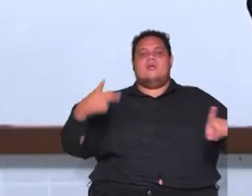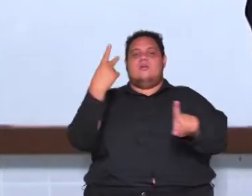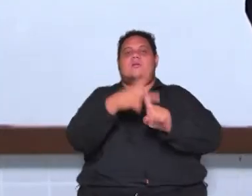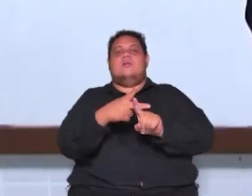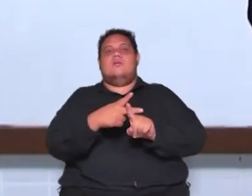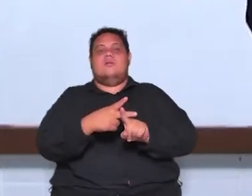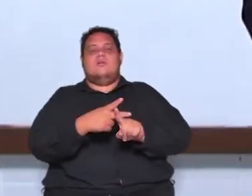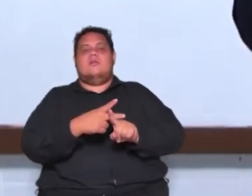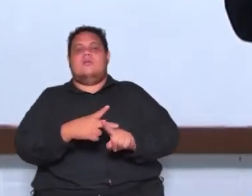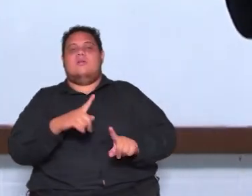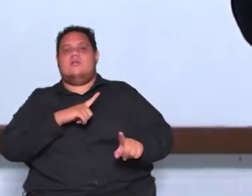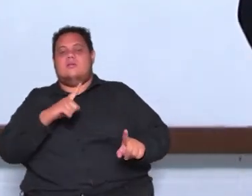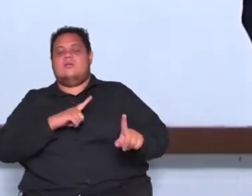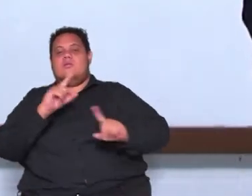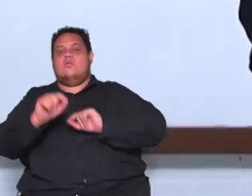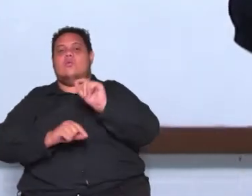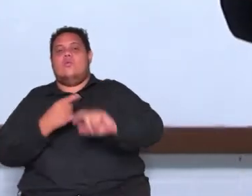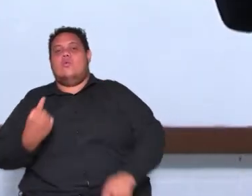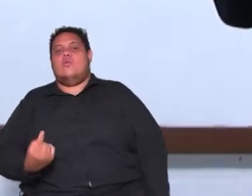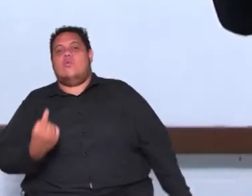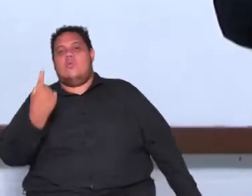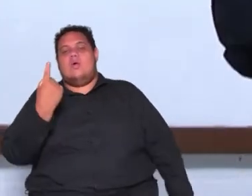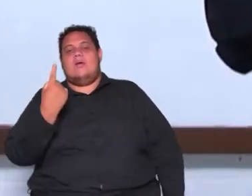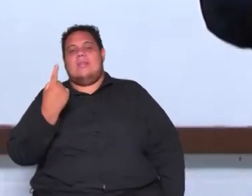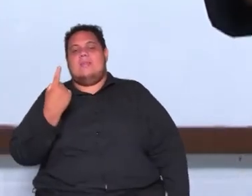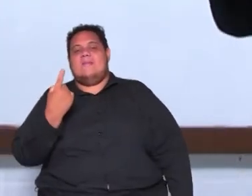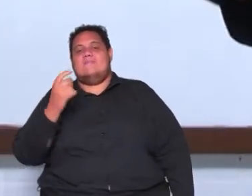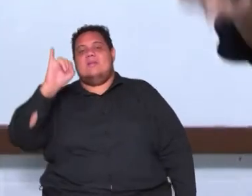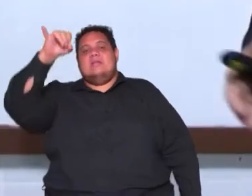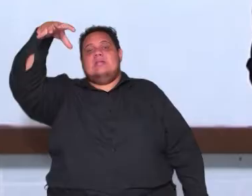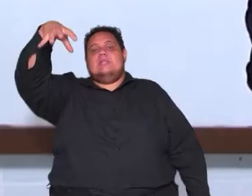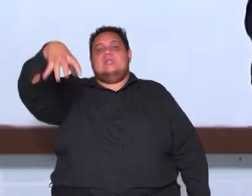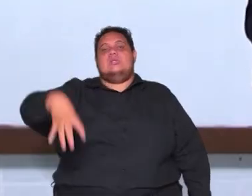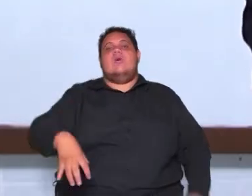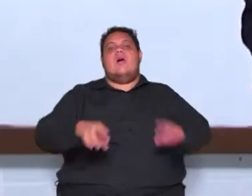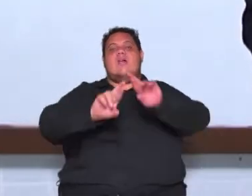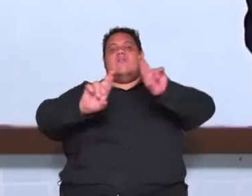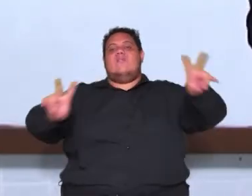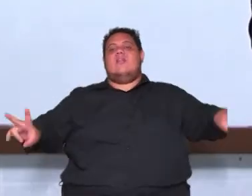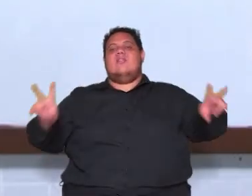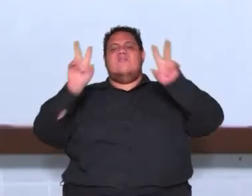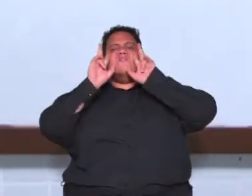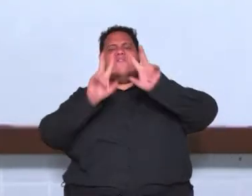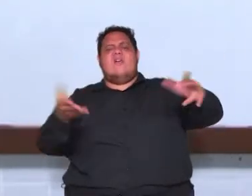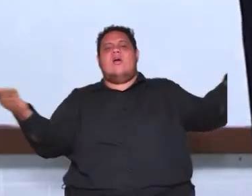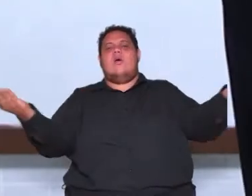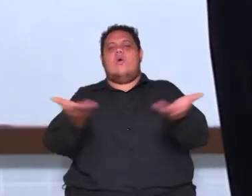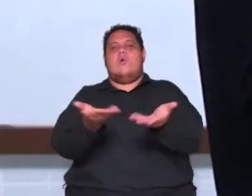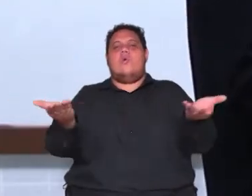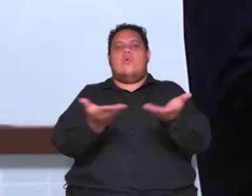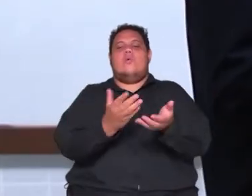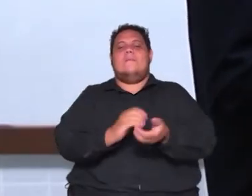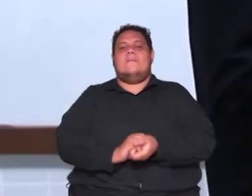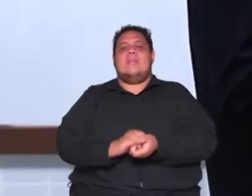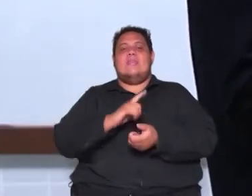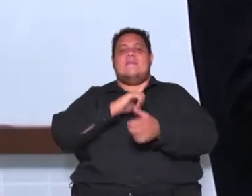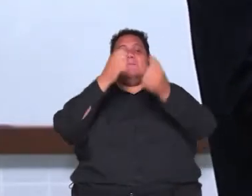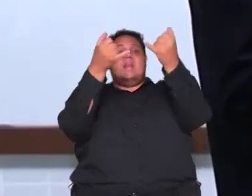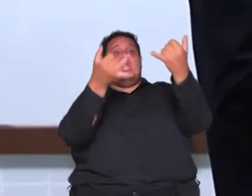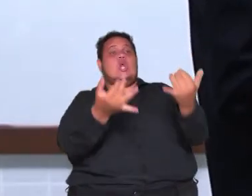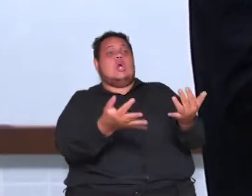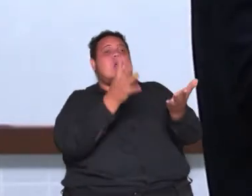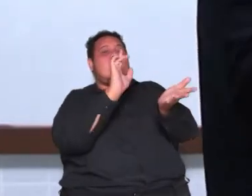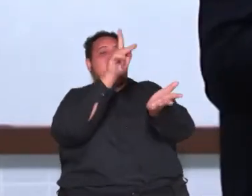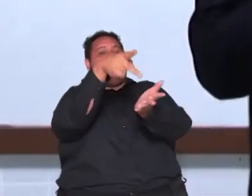exercido por uma por instituições diferentes vamos ver ele falou isso exatamente ele